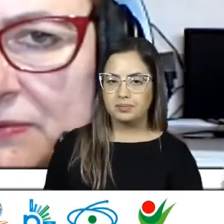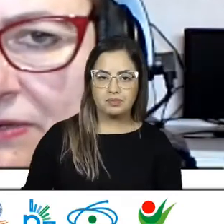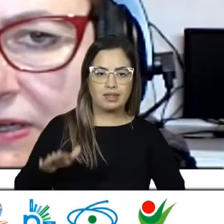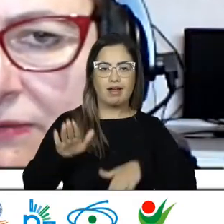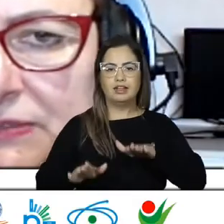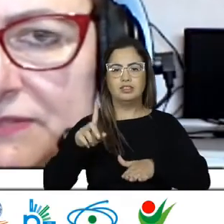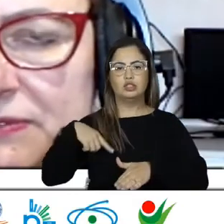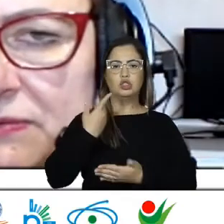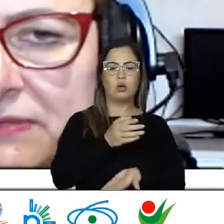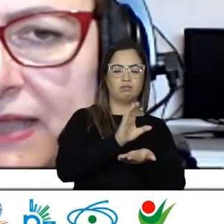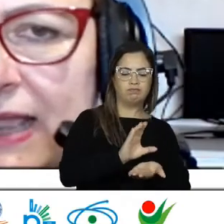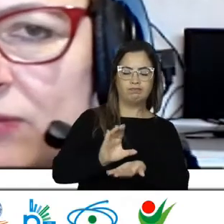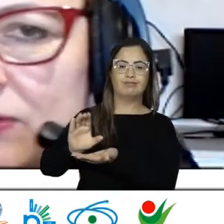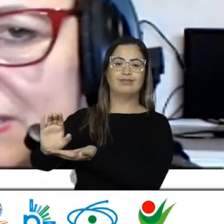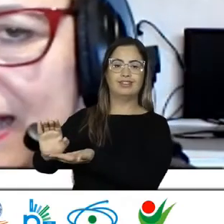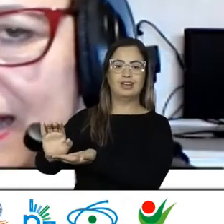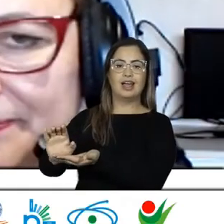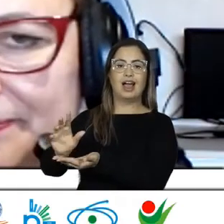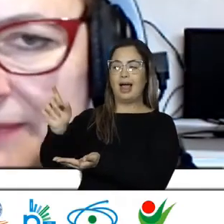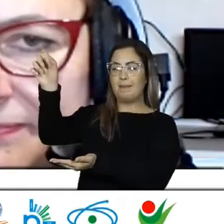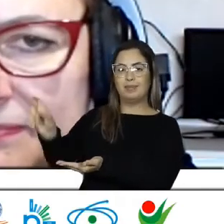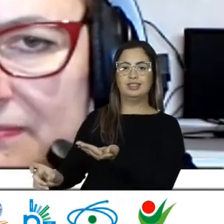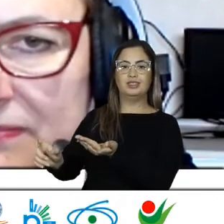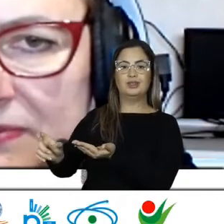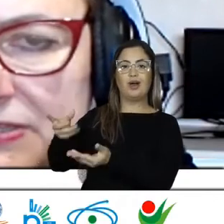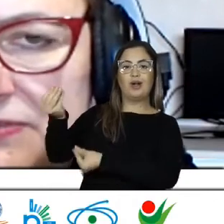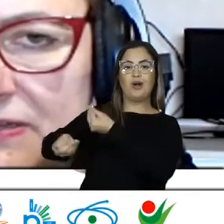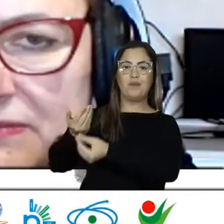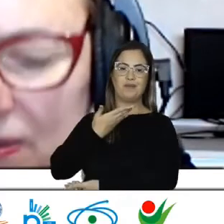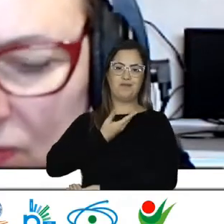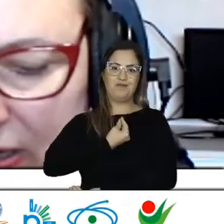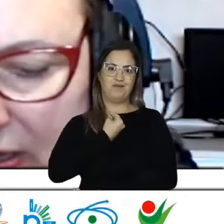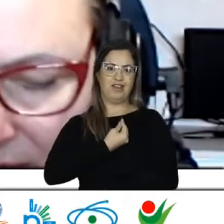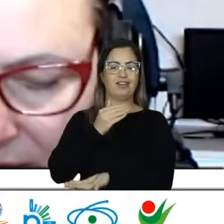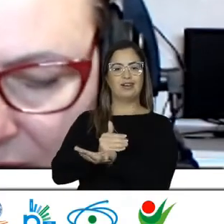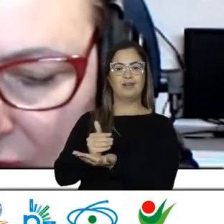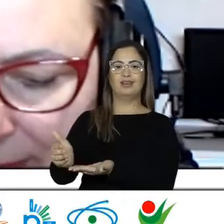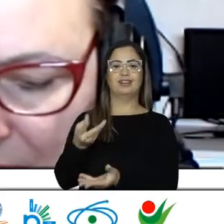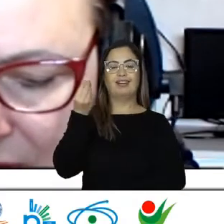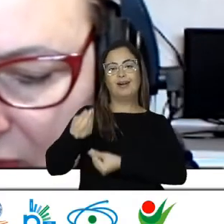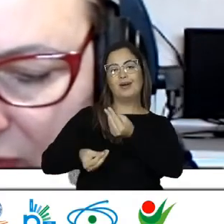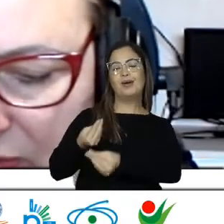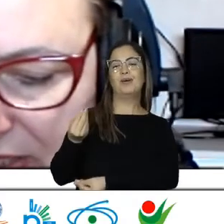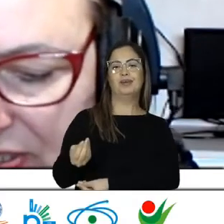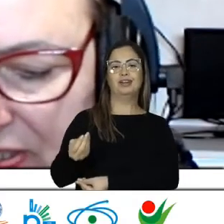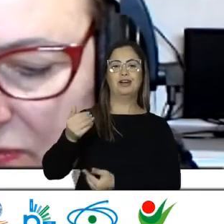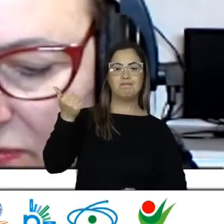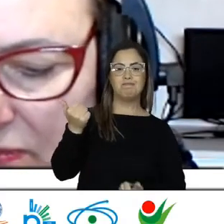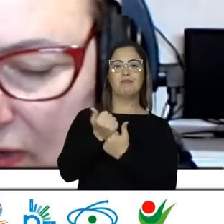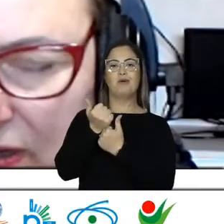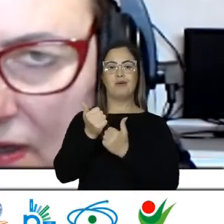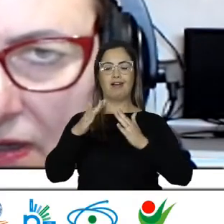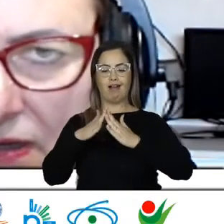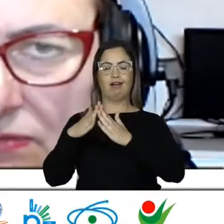Primeiro O indivíduo Não tem nem como começar Se você não dá Algum apoio Alguma moradia